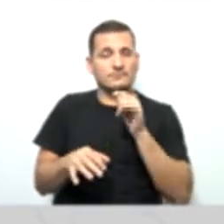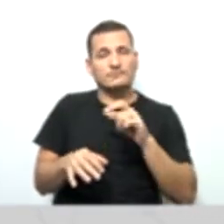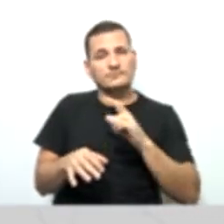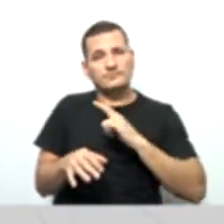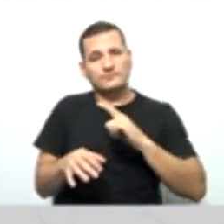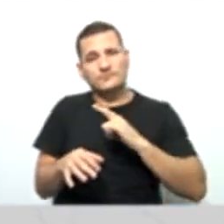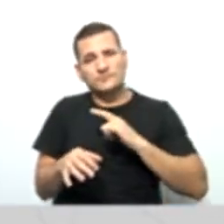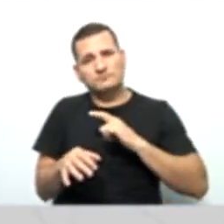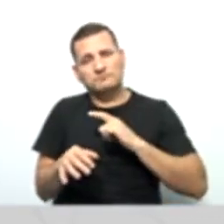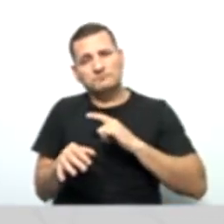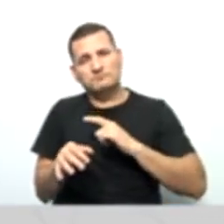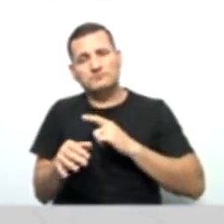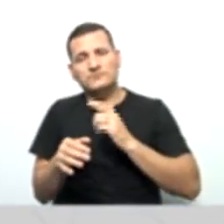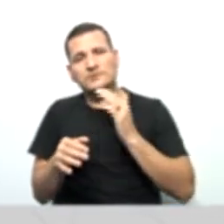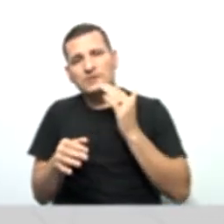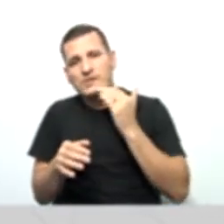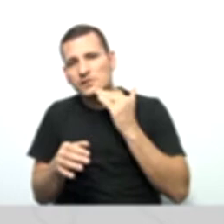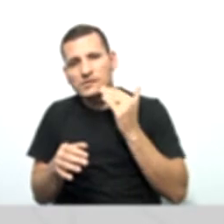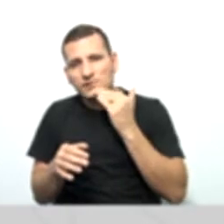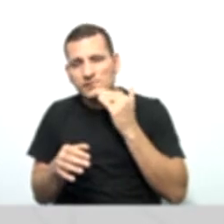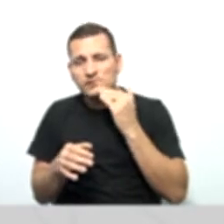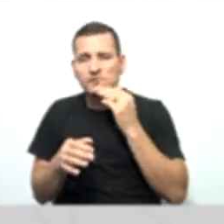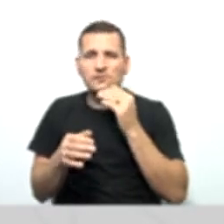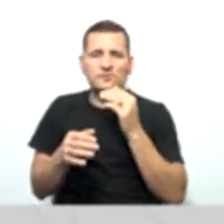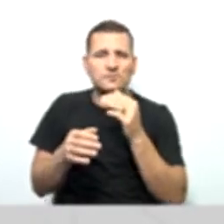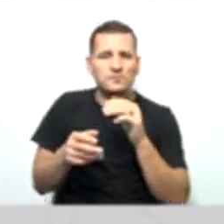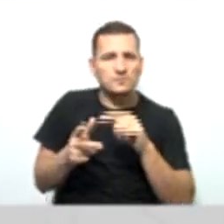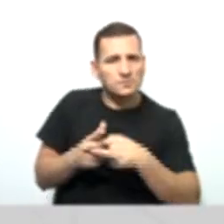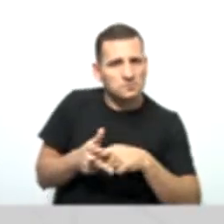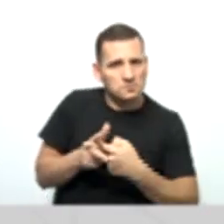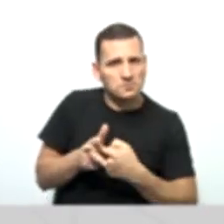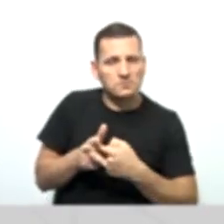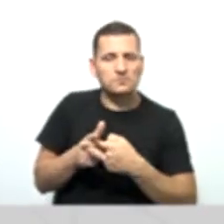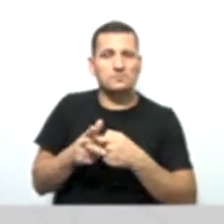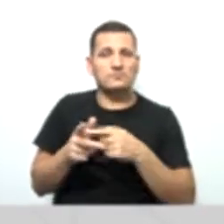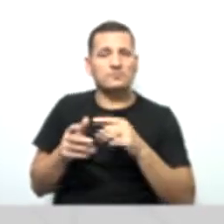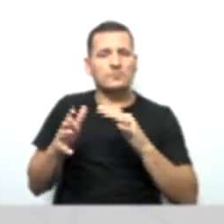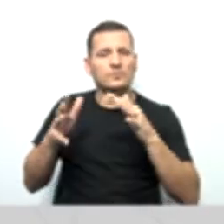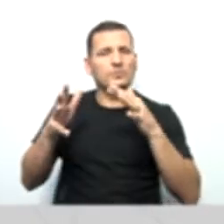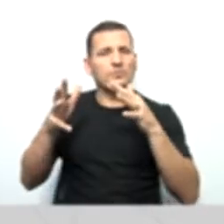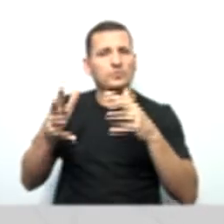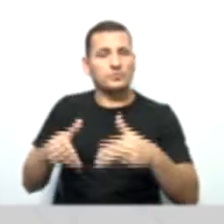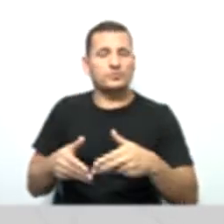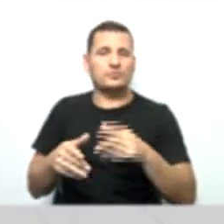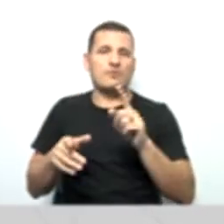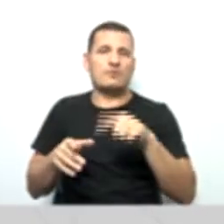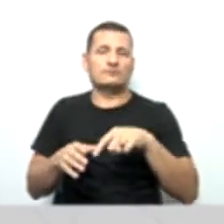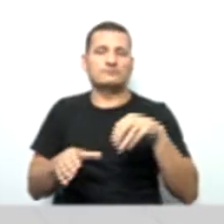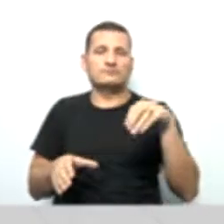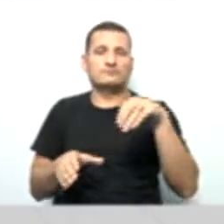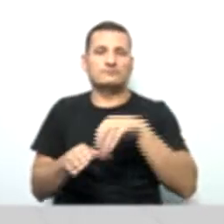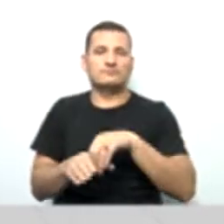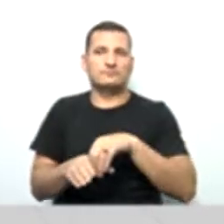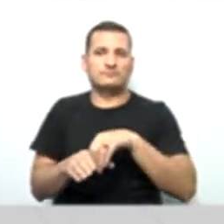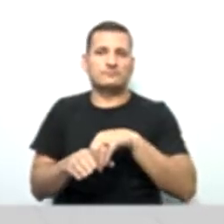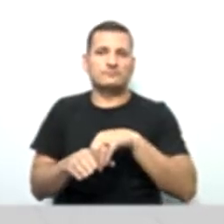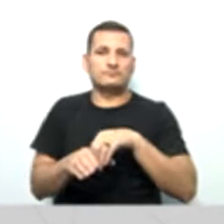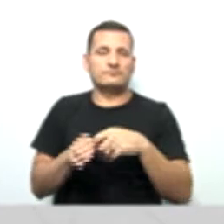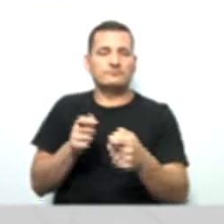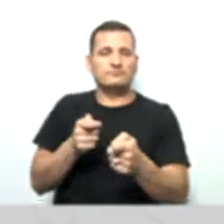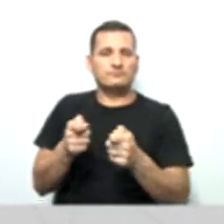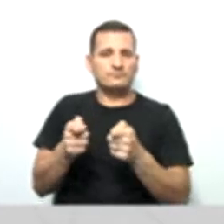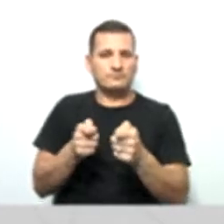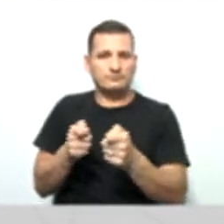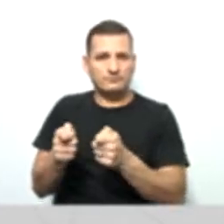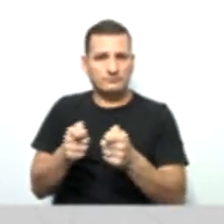avaria, se existe como vai consertar. Então tudo faz parte aí de um controle,